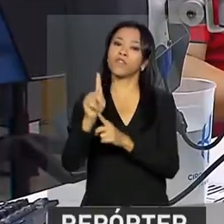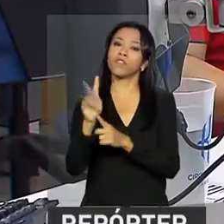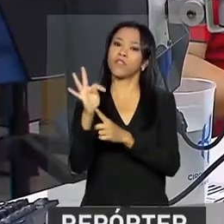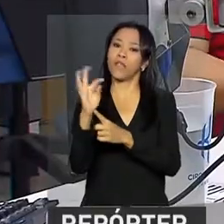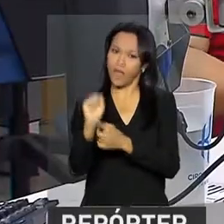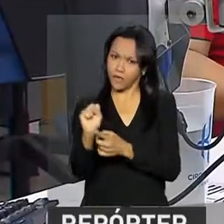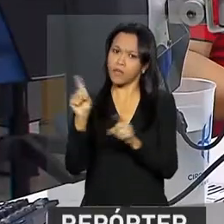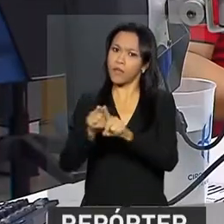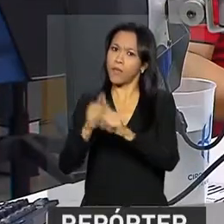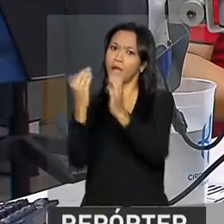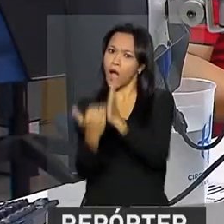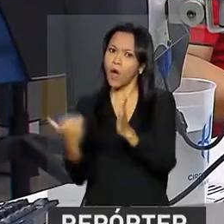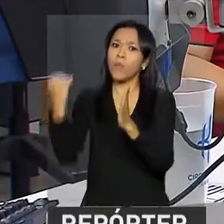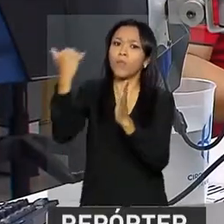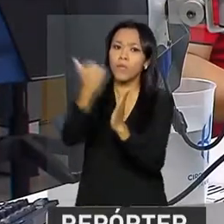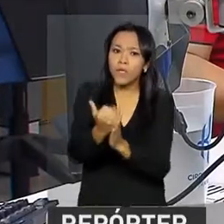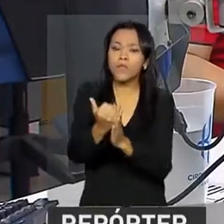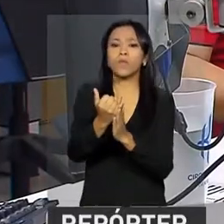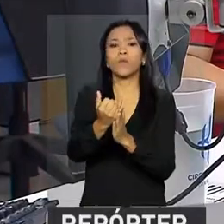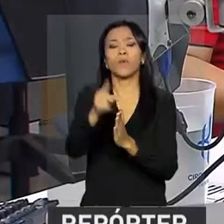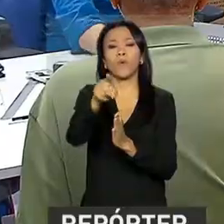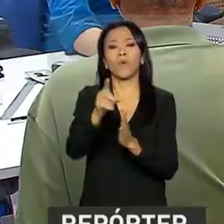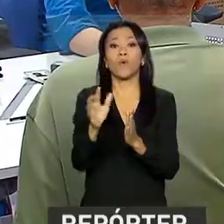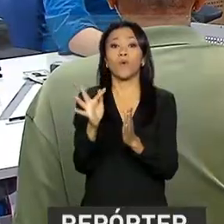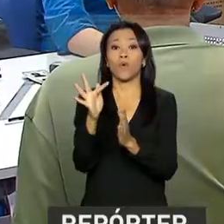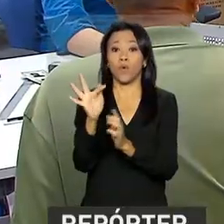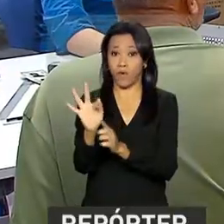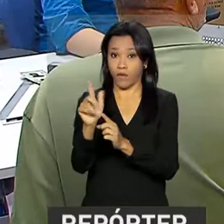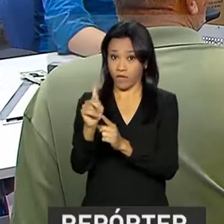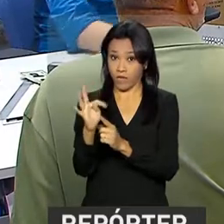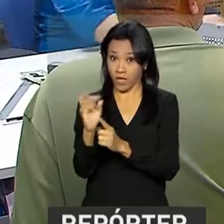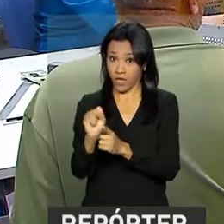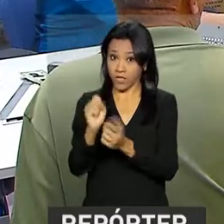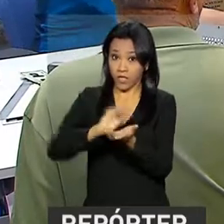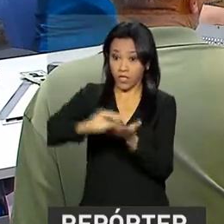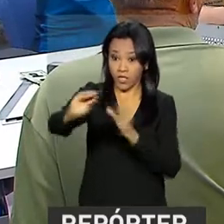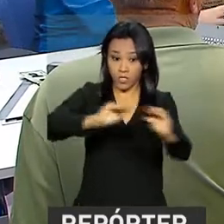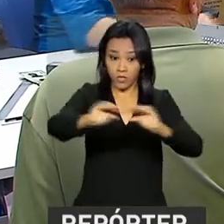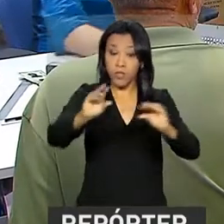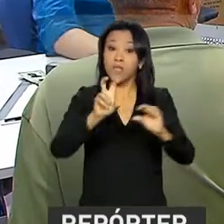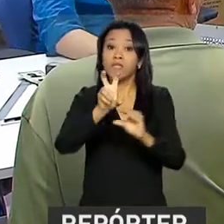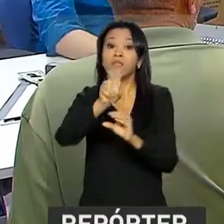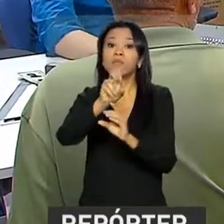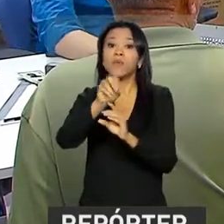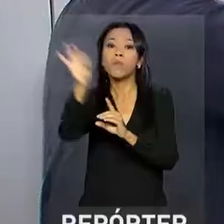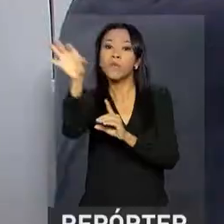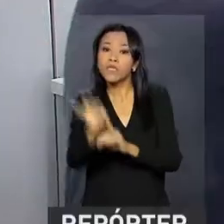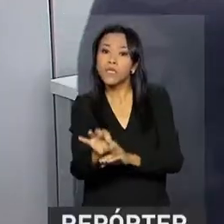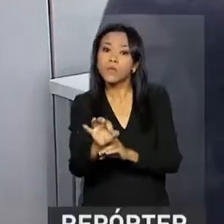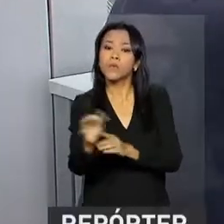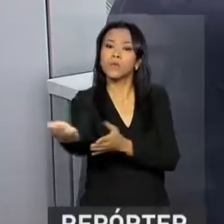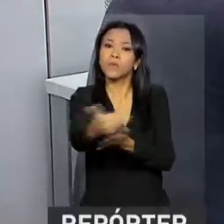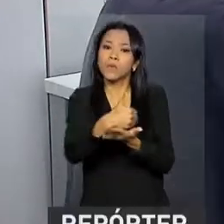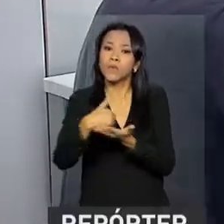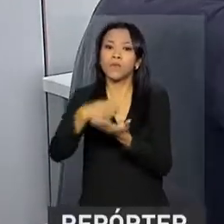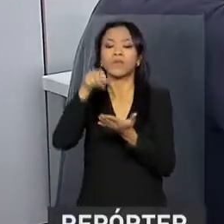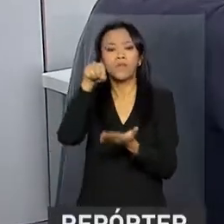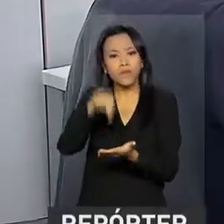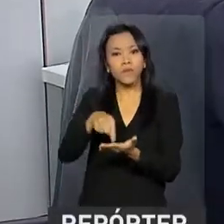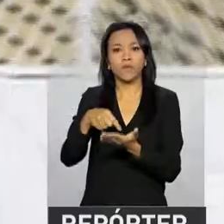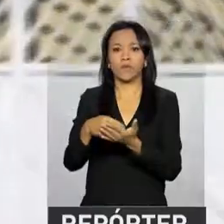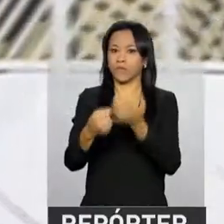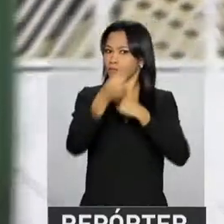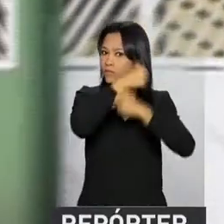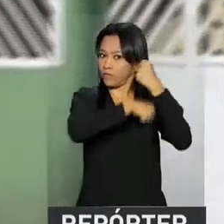aumentou a remuneração das contas individuais do fundo, ao distribuir 50% do resultado obtido no exercício financeiro